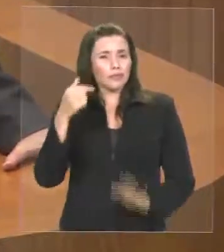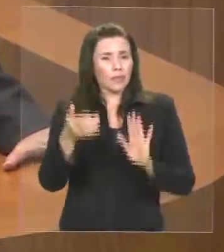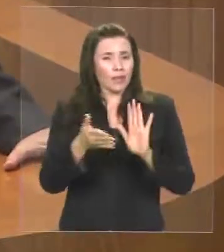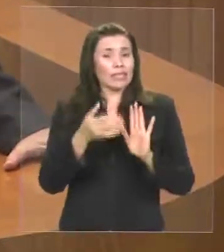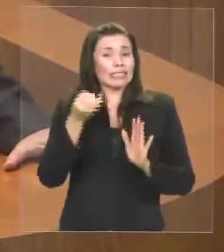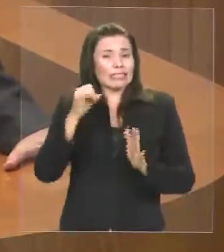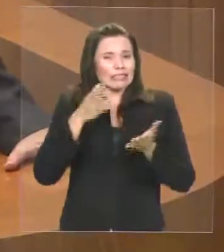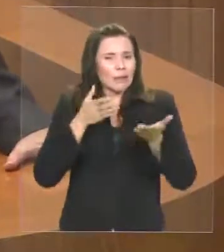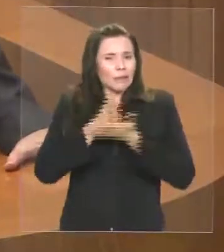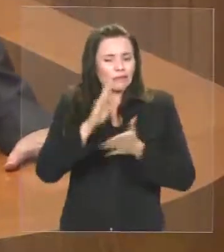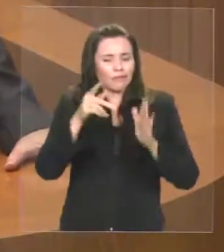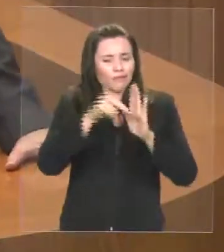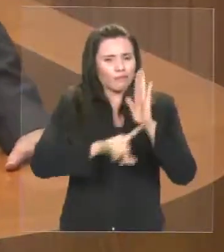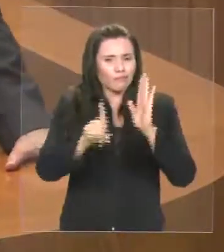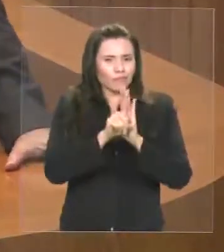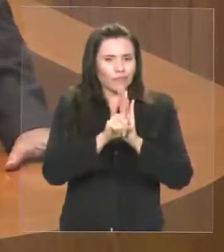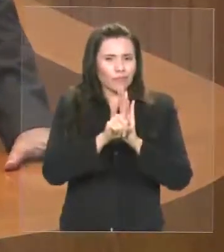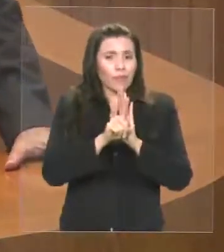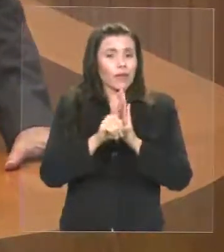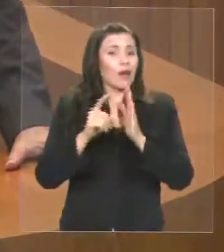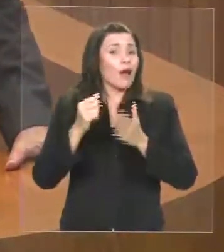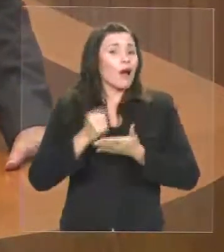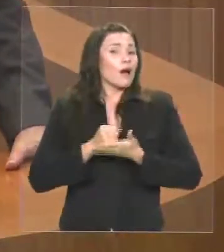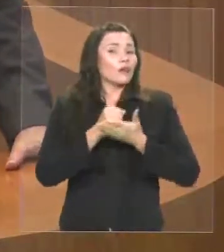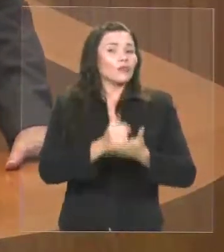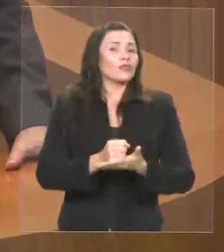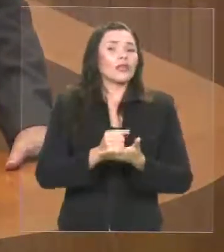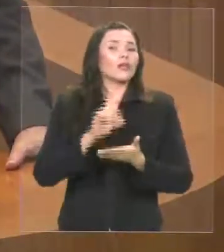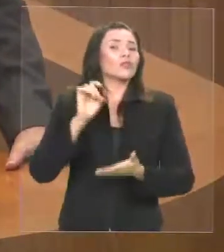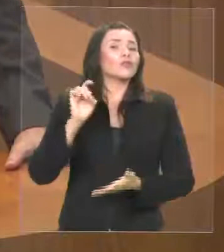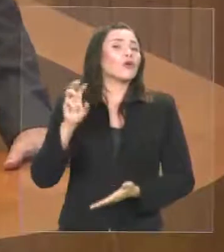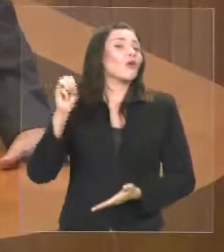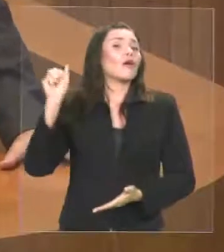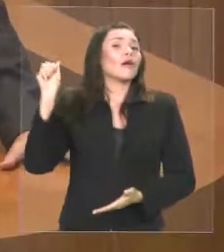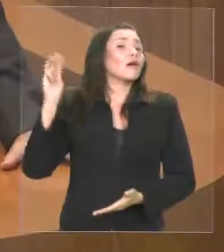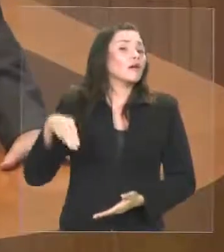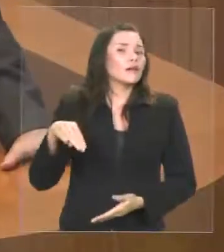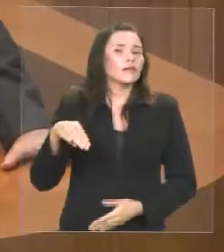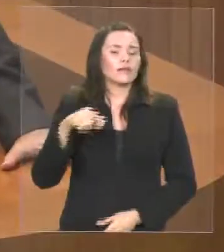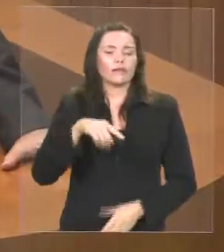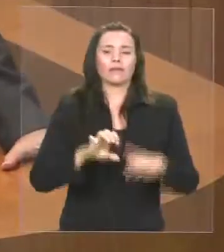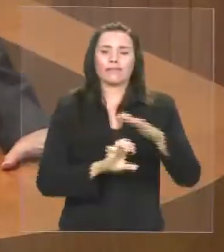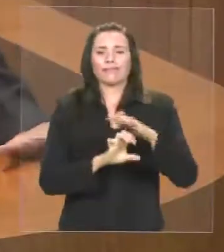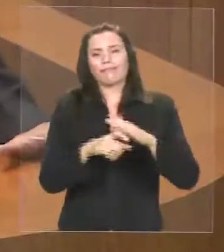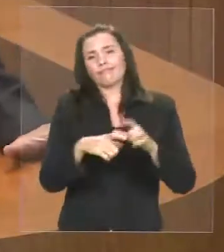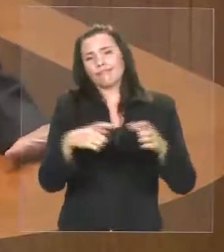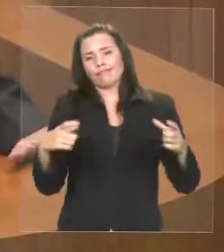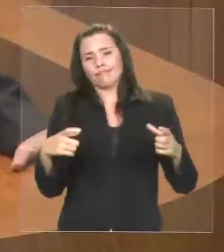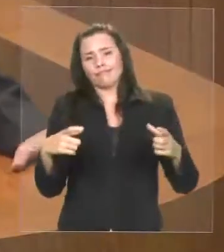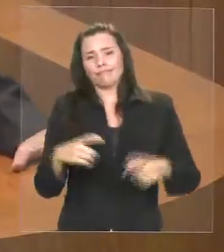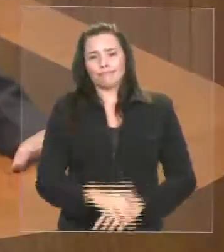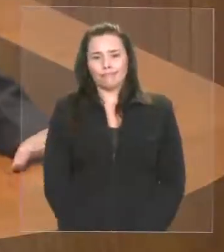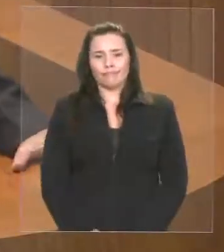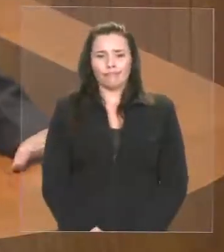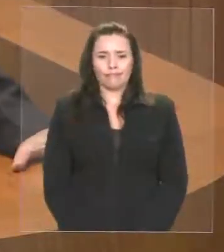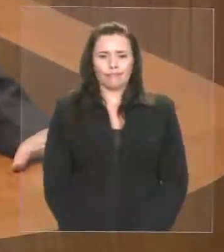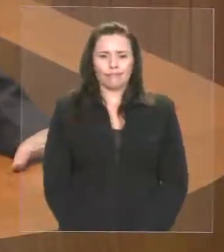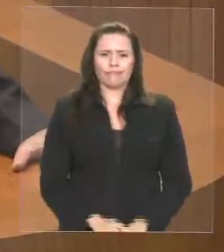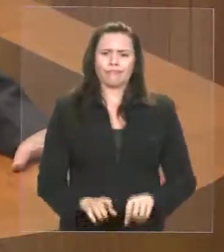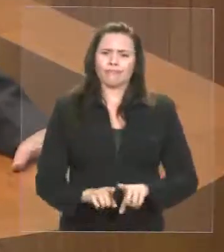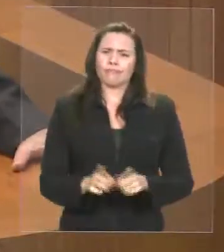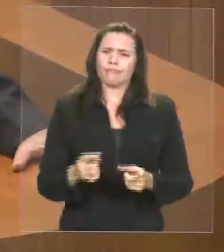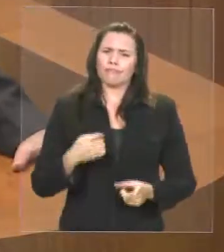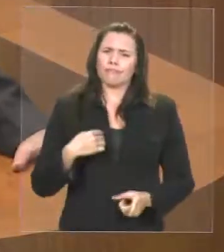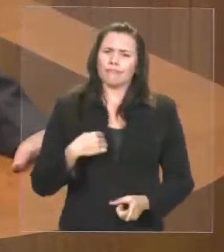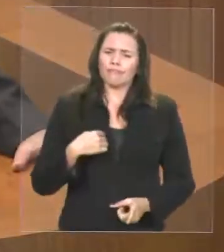E como nós dissemos em sessões anteriores, nós estranhamos a